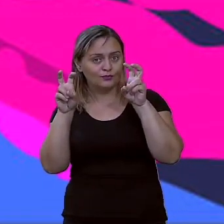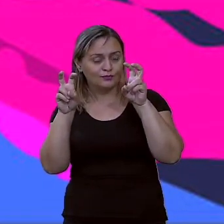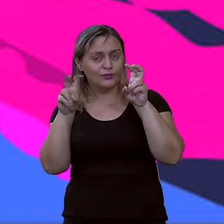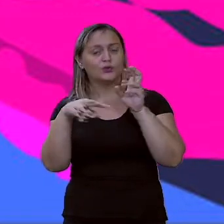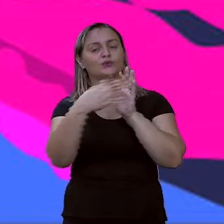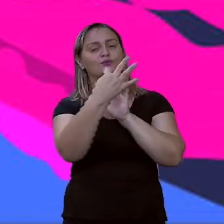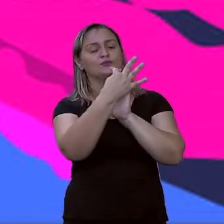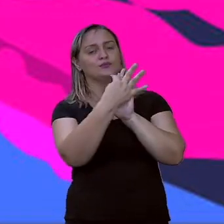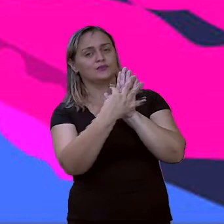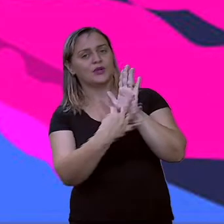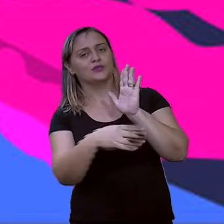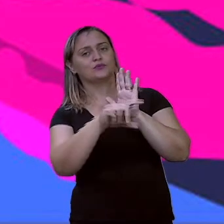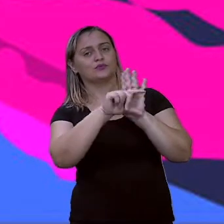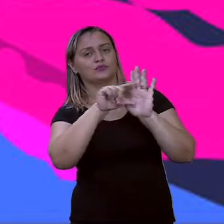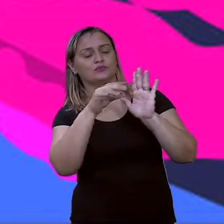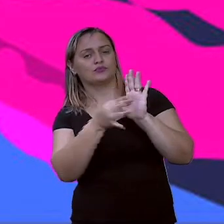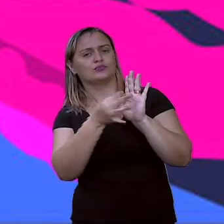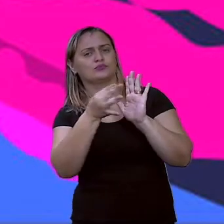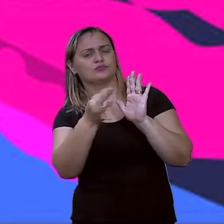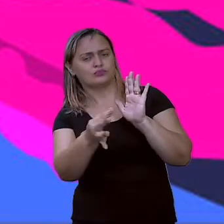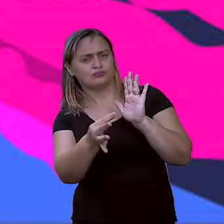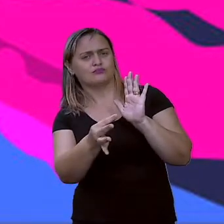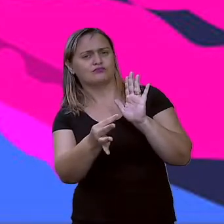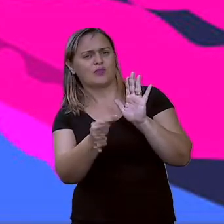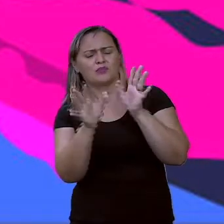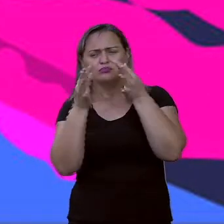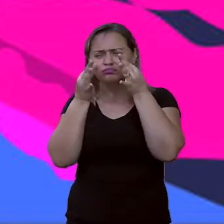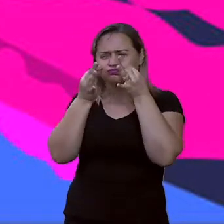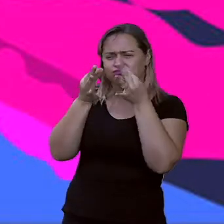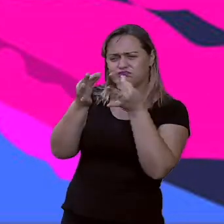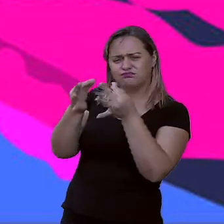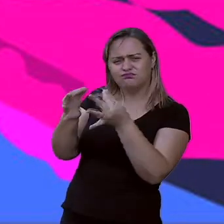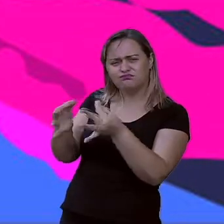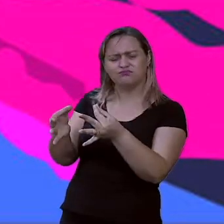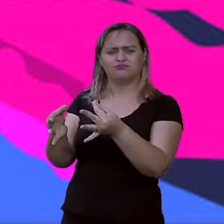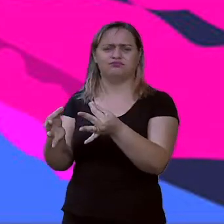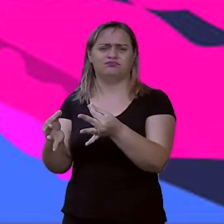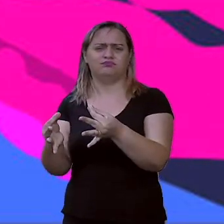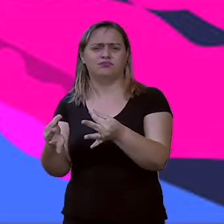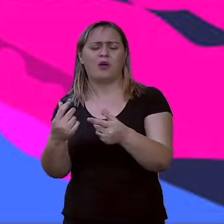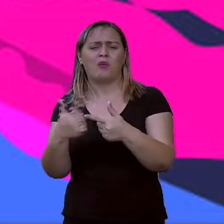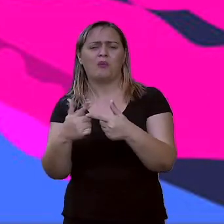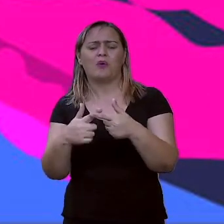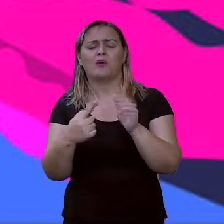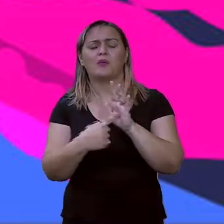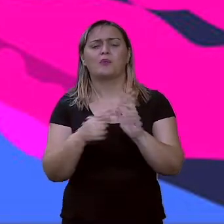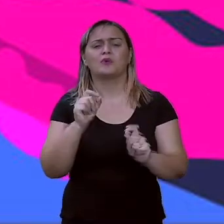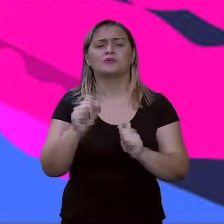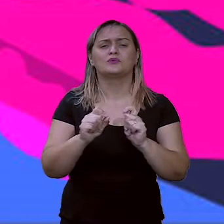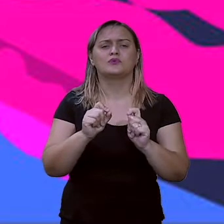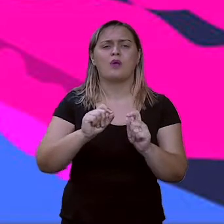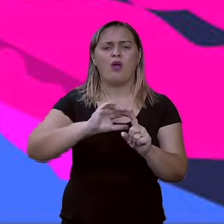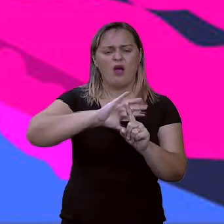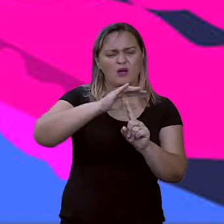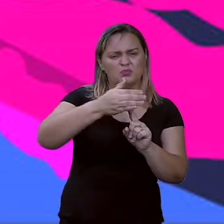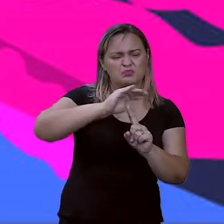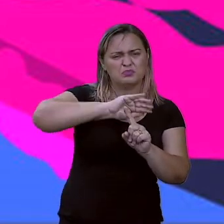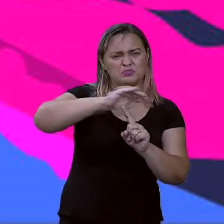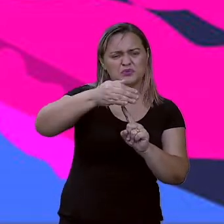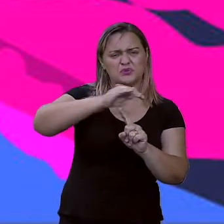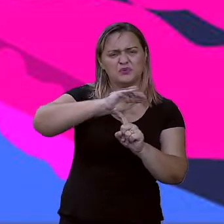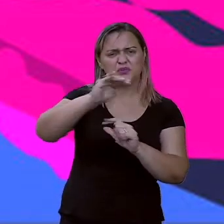que chama a atenção. Por quê? Porque tem a ver aí com a pedofilia na internet. E atualmente,